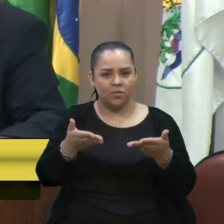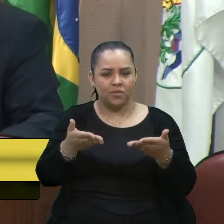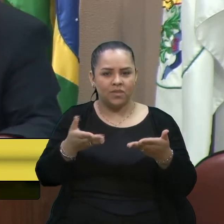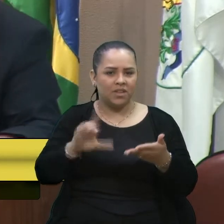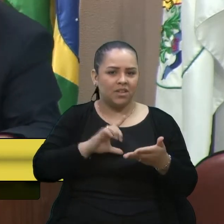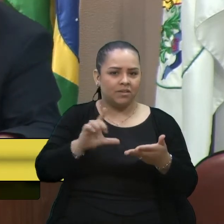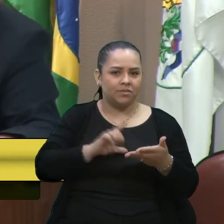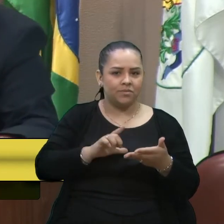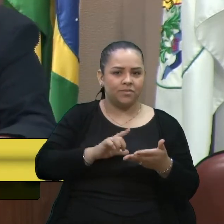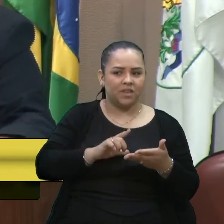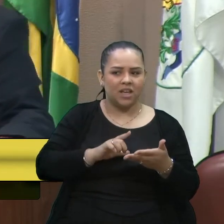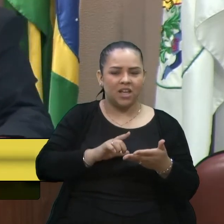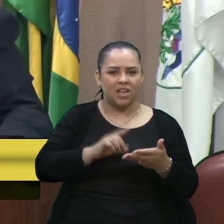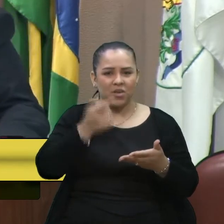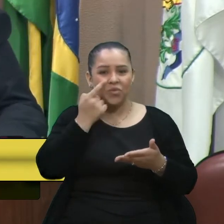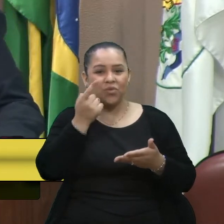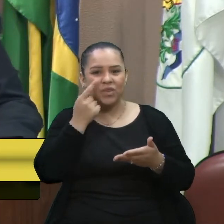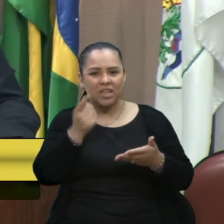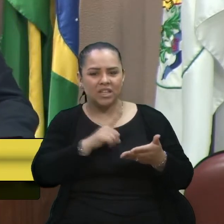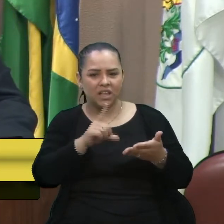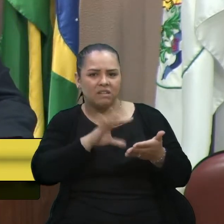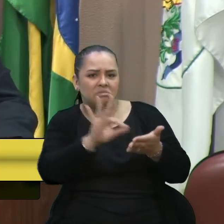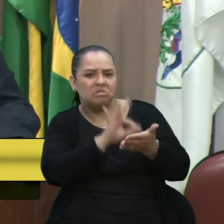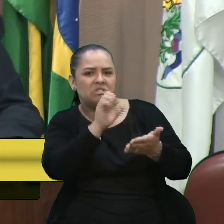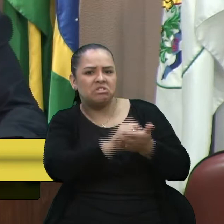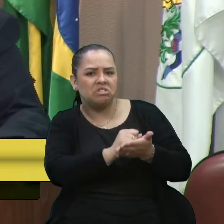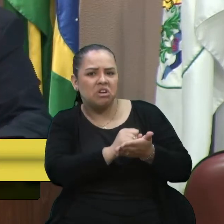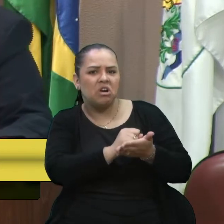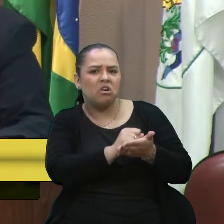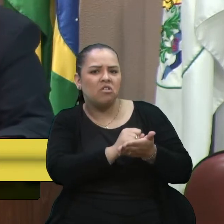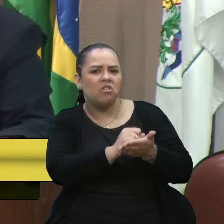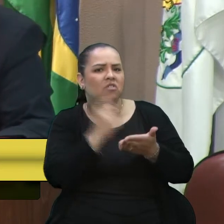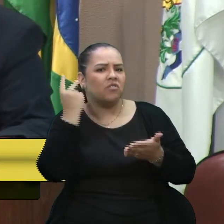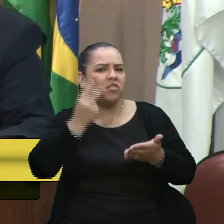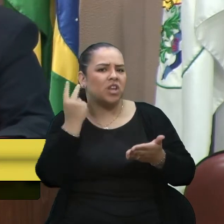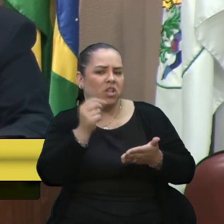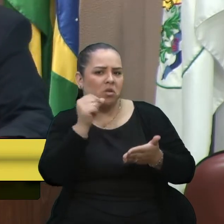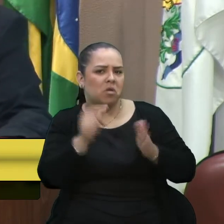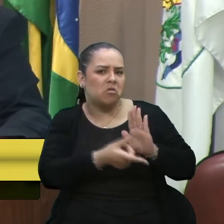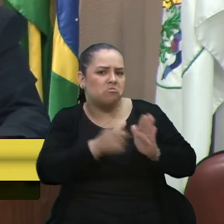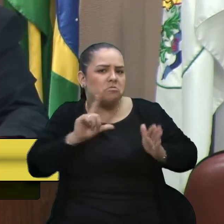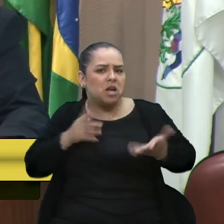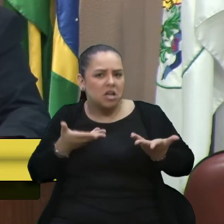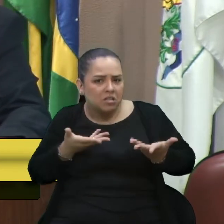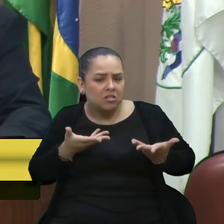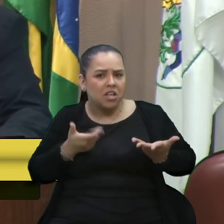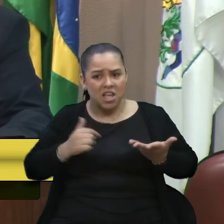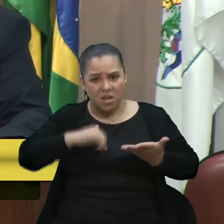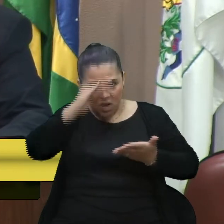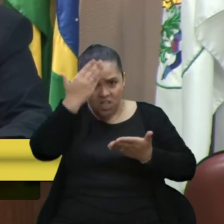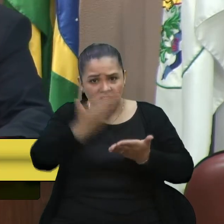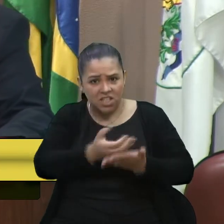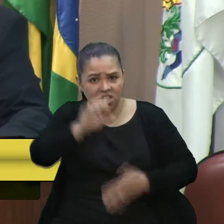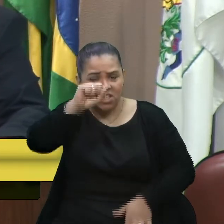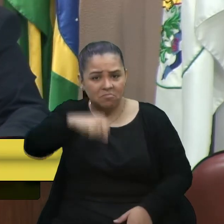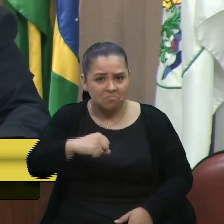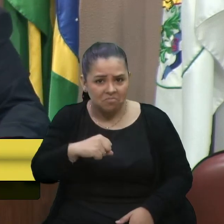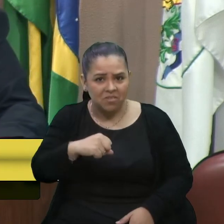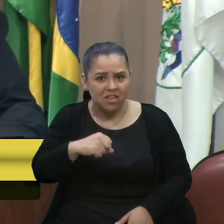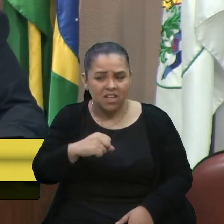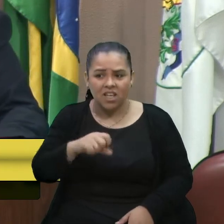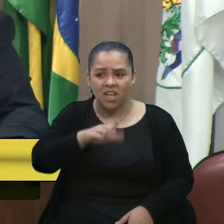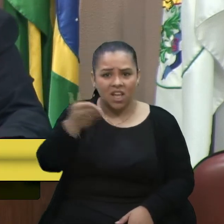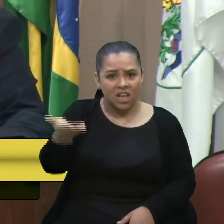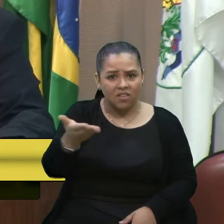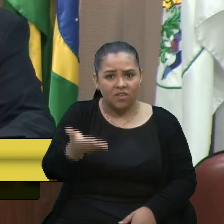que marcou, seria que me antecederia, parte, vereador. Eu tinha essa certeza que ele ia se desculpar aqui na